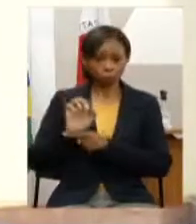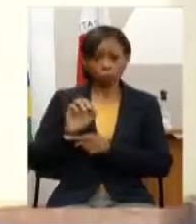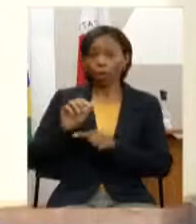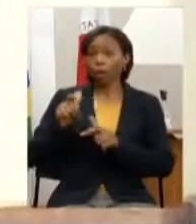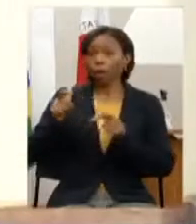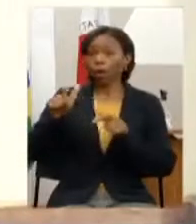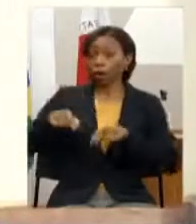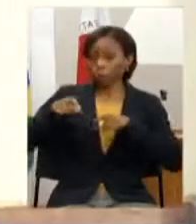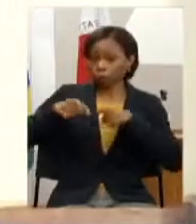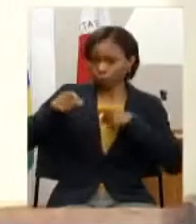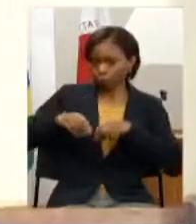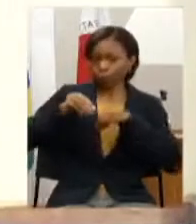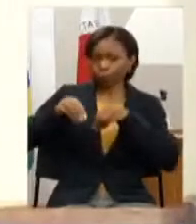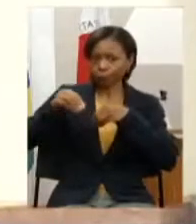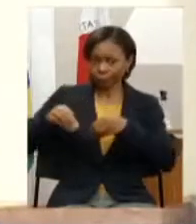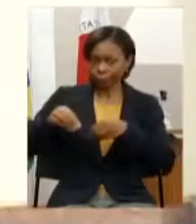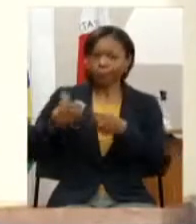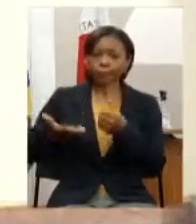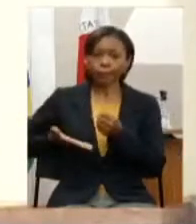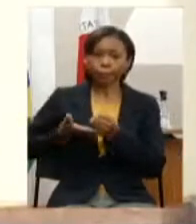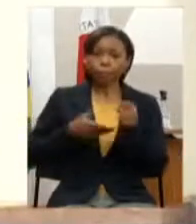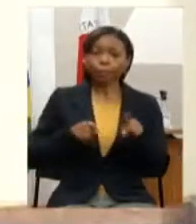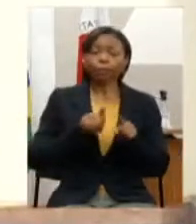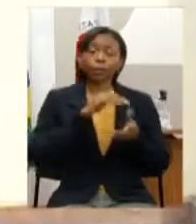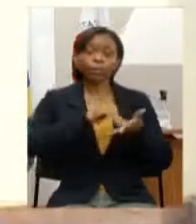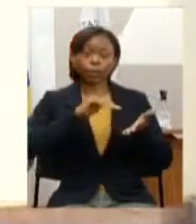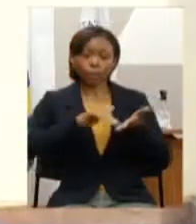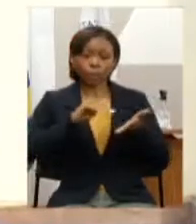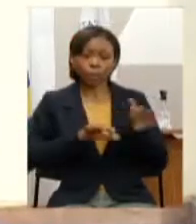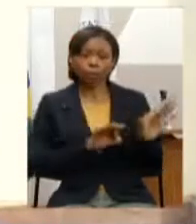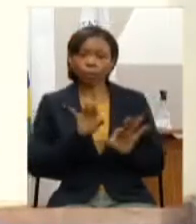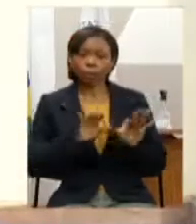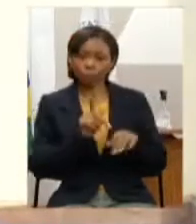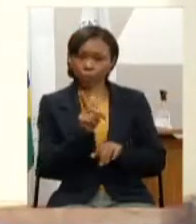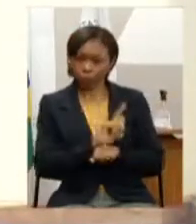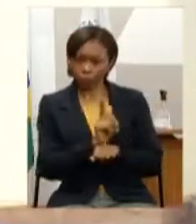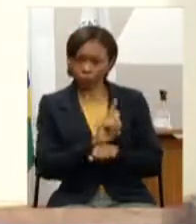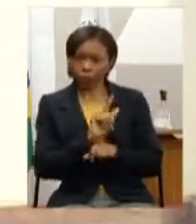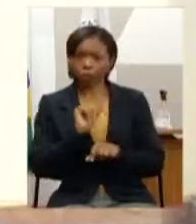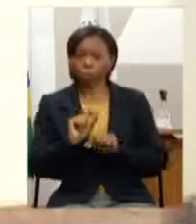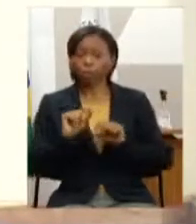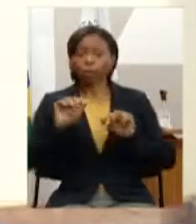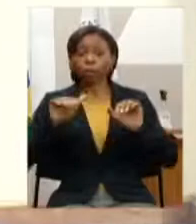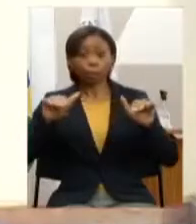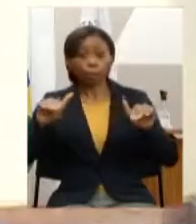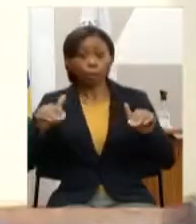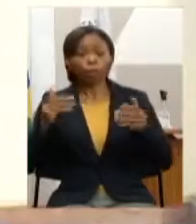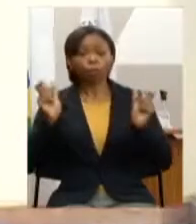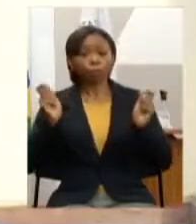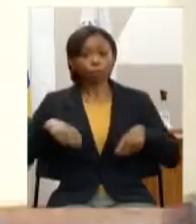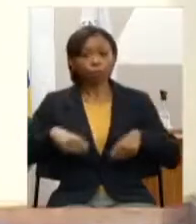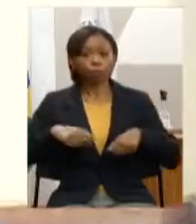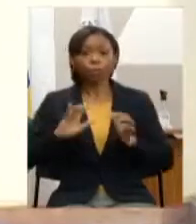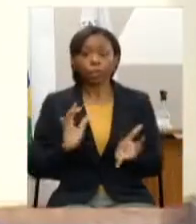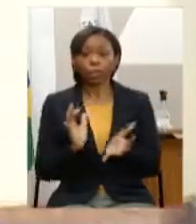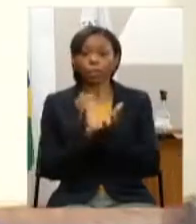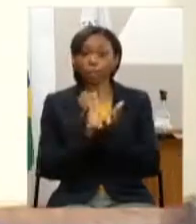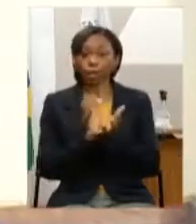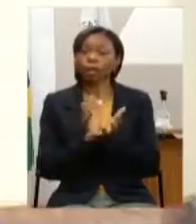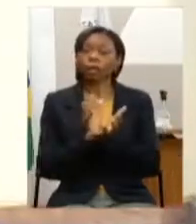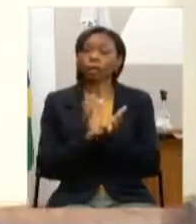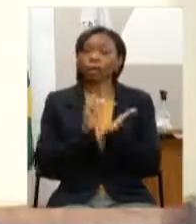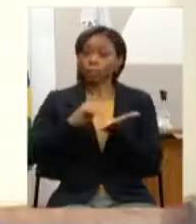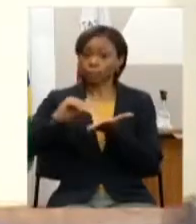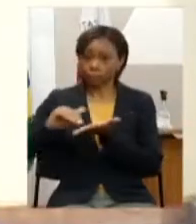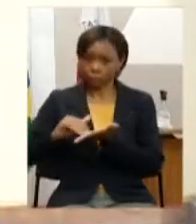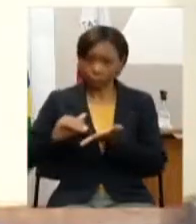Abastecimento e à Secretaria de Estado de Planejamento e Gestão para que sejam reforçadas as equipes da CEAPA para fins de